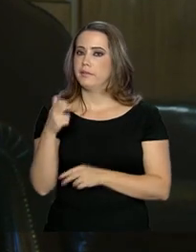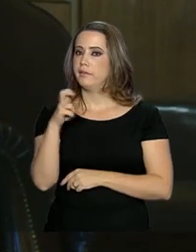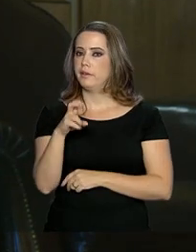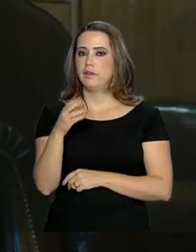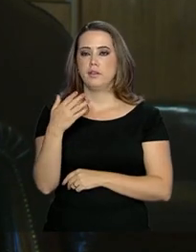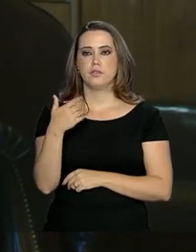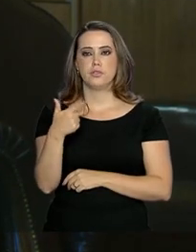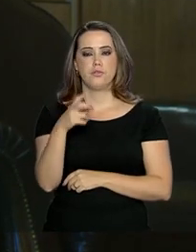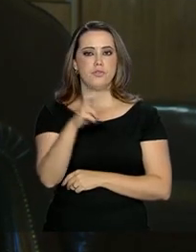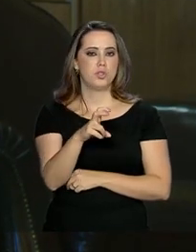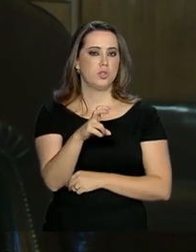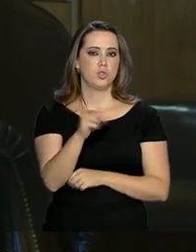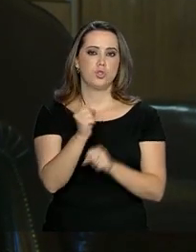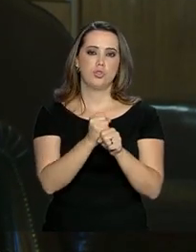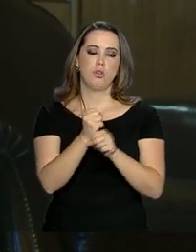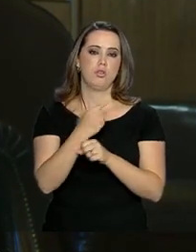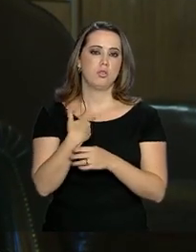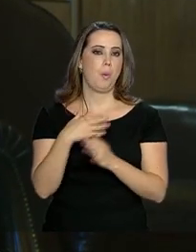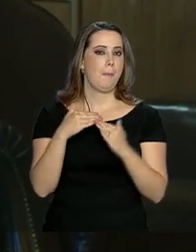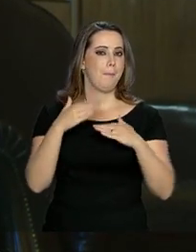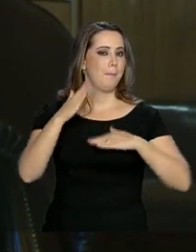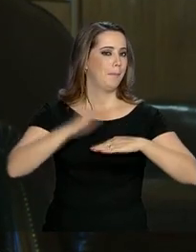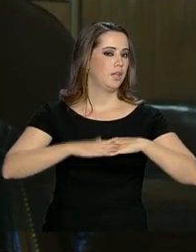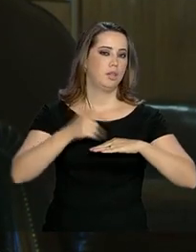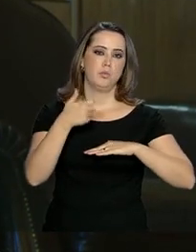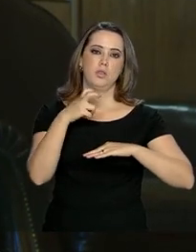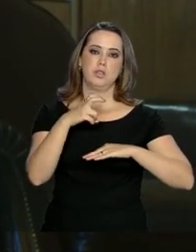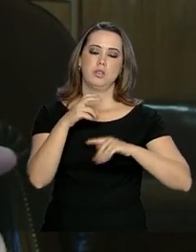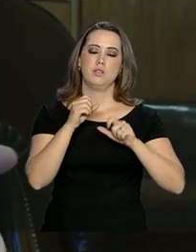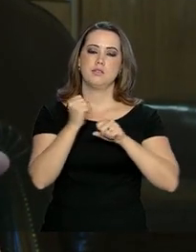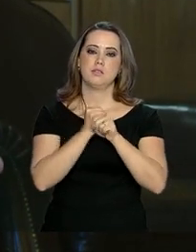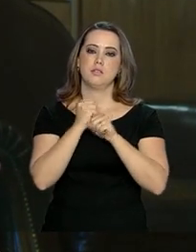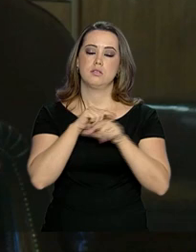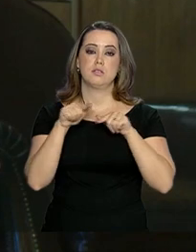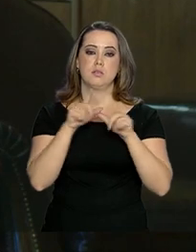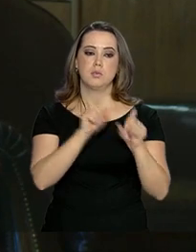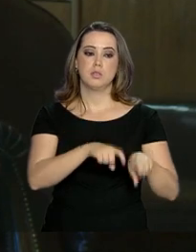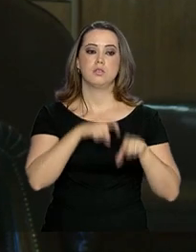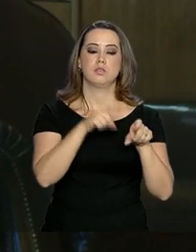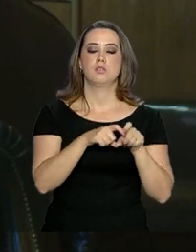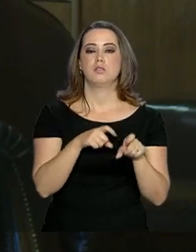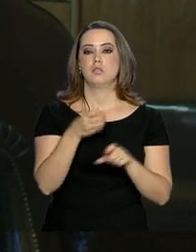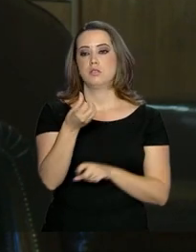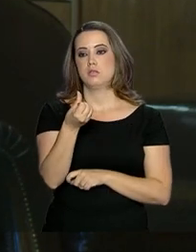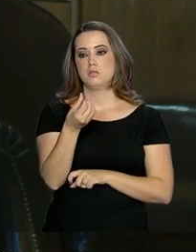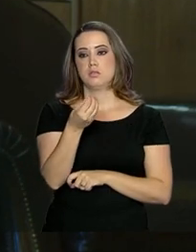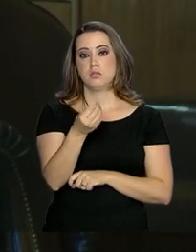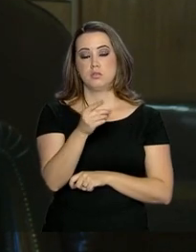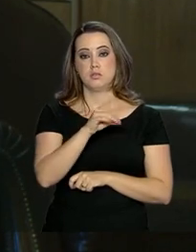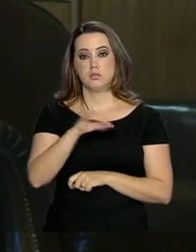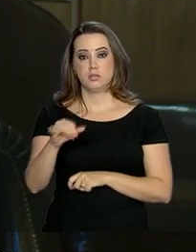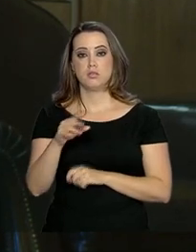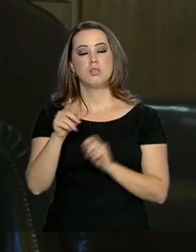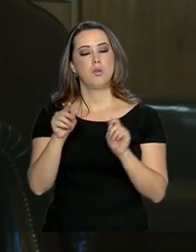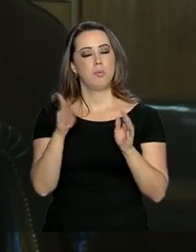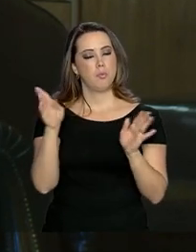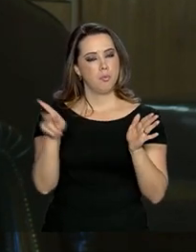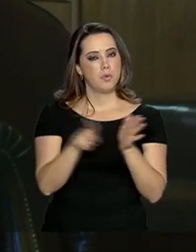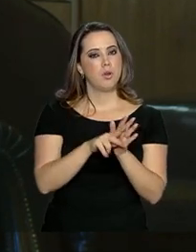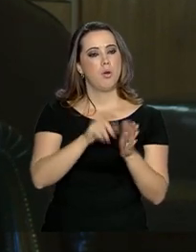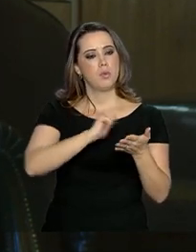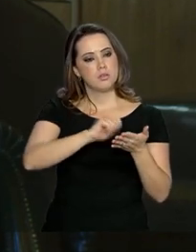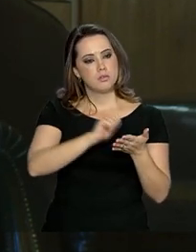20 ou 25 anos, no mínimo 15 anos, eu trabalhei como rural. Então, nesses 60 dias, valerá a autodeclaração, juntamente com as